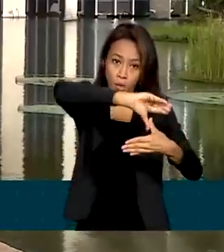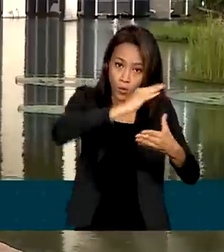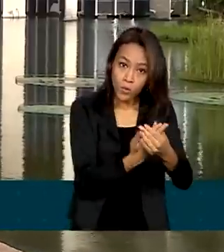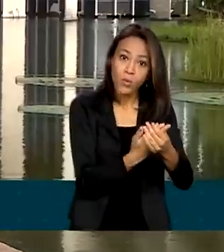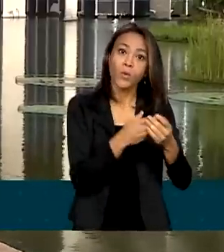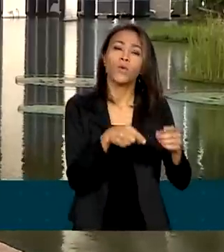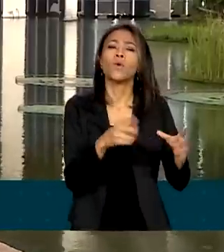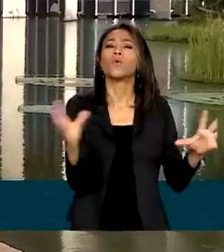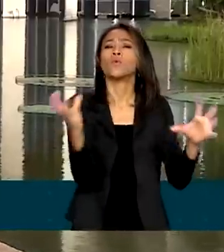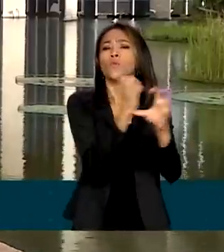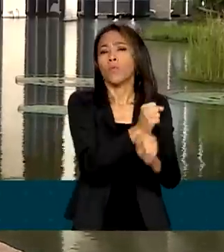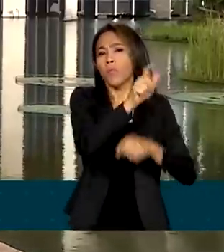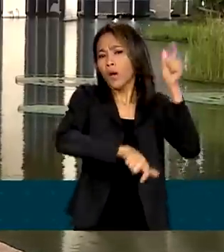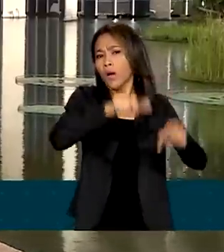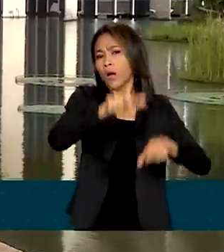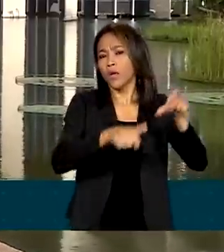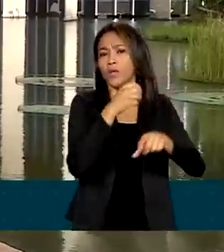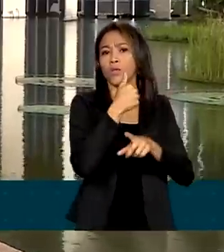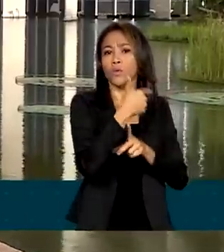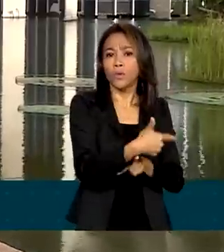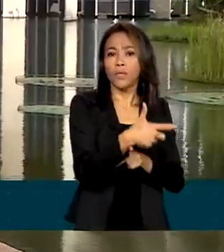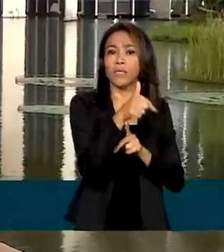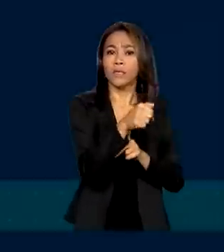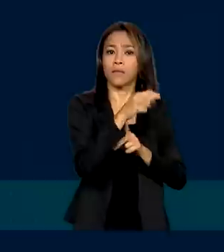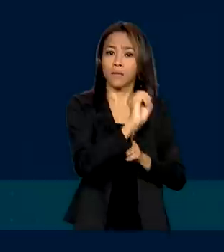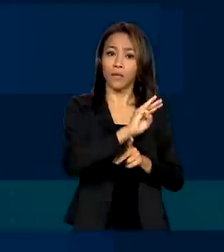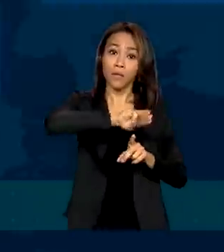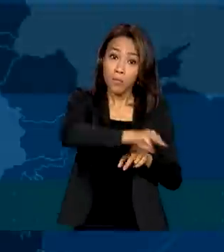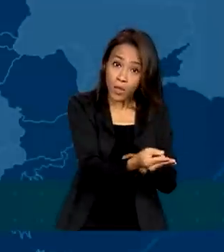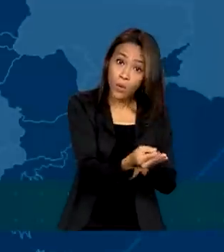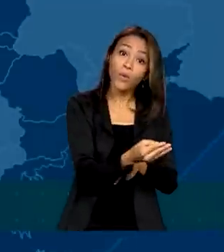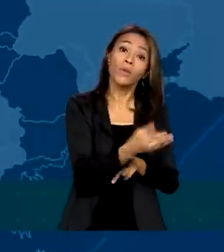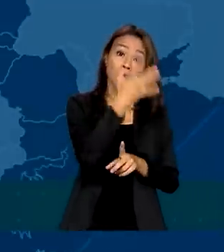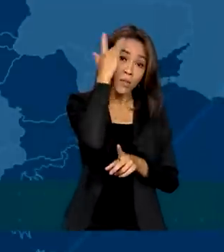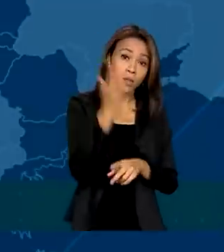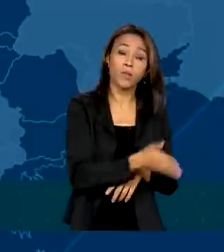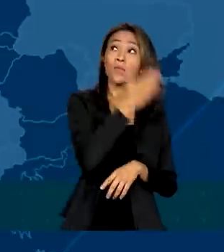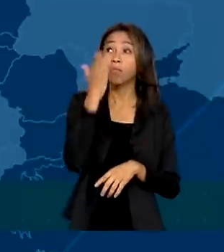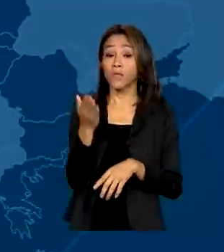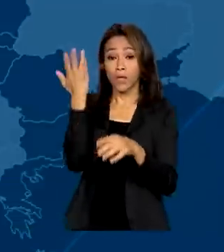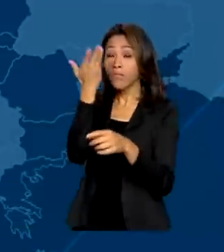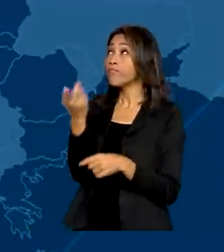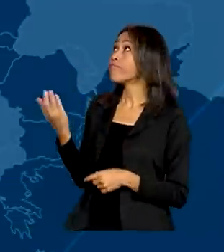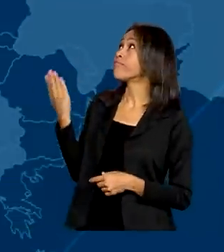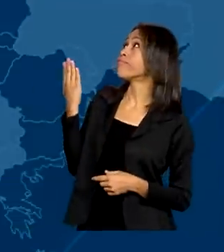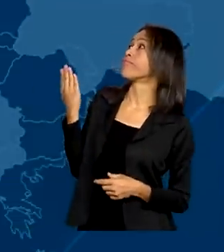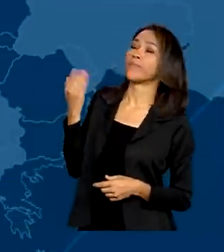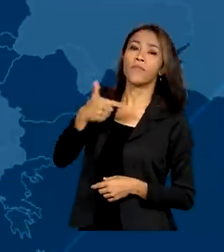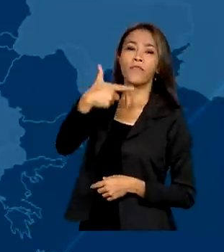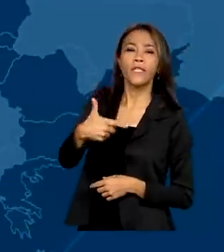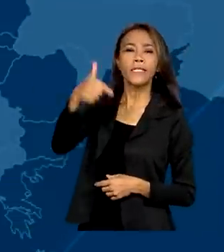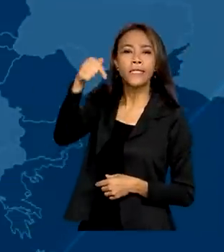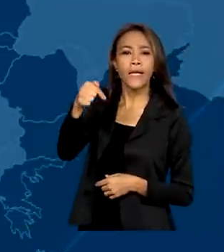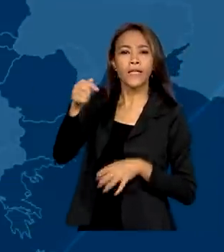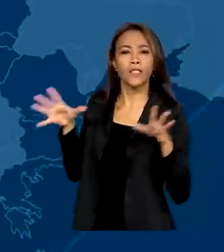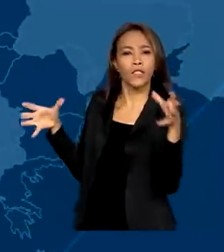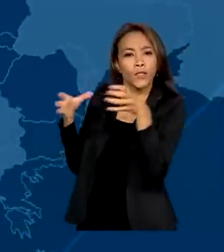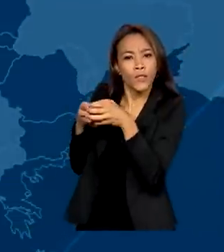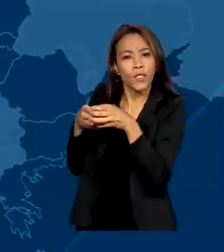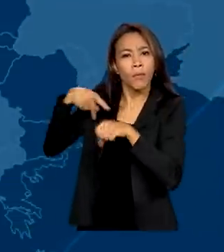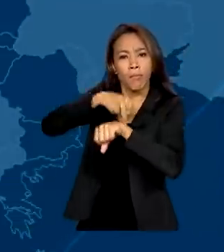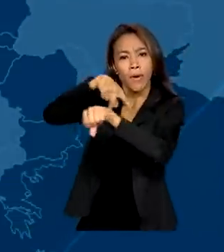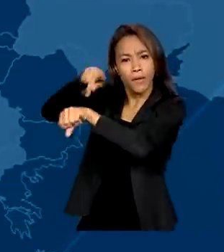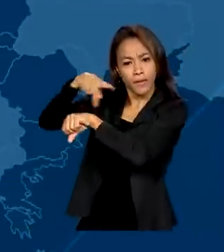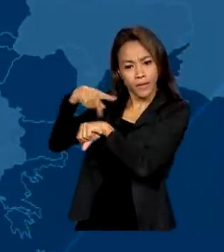de quase 270 milhões de habitantes. Já a União Europeia reúne 27 países com mais de